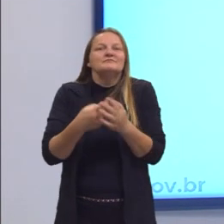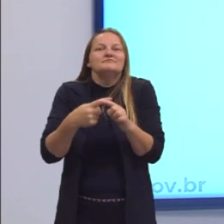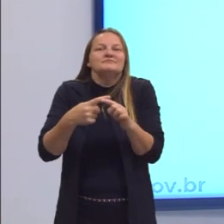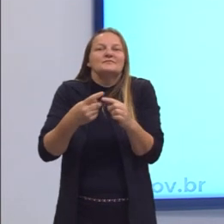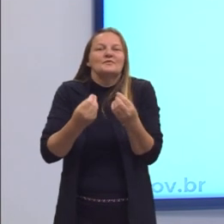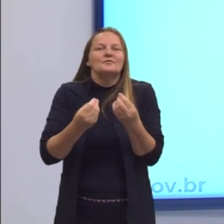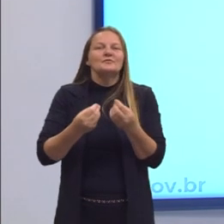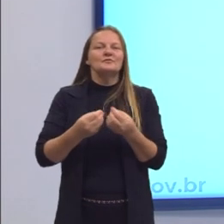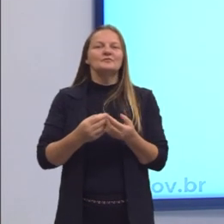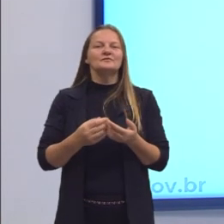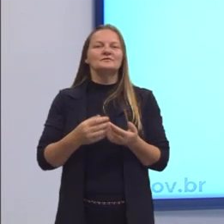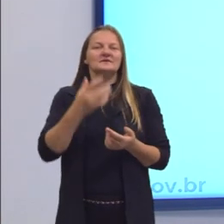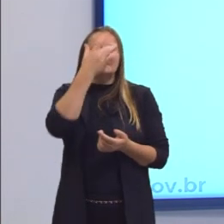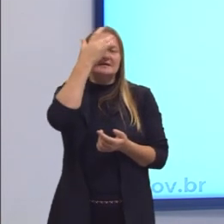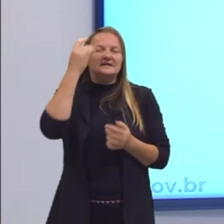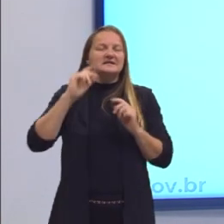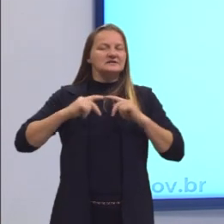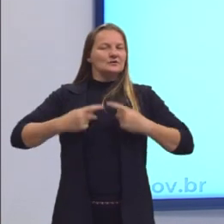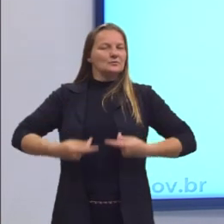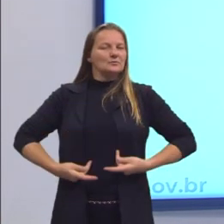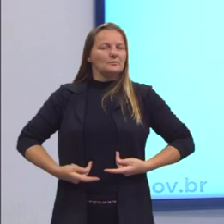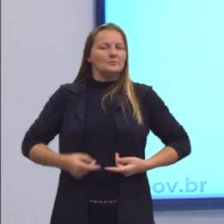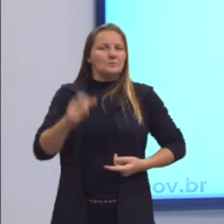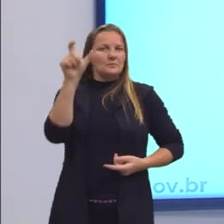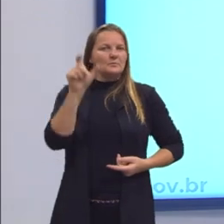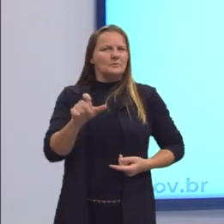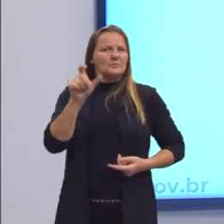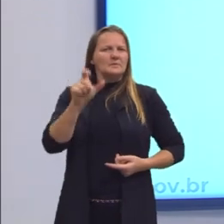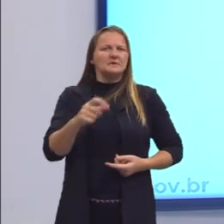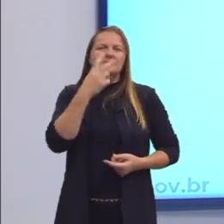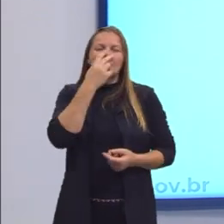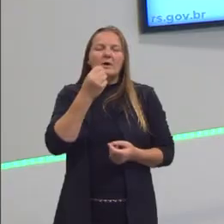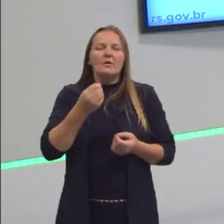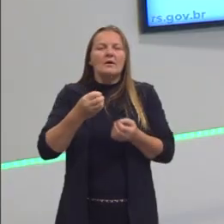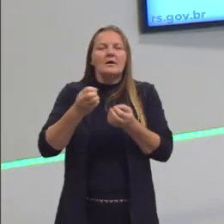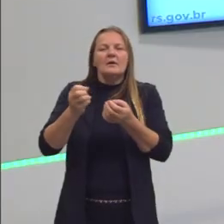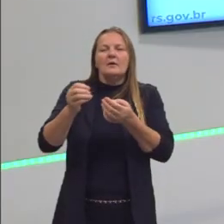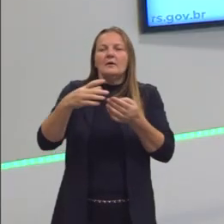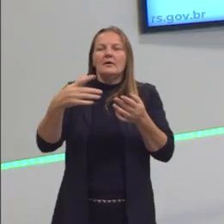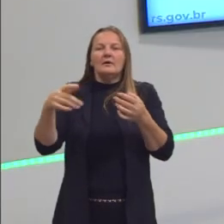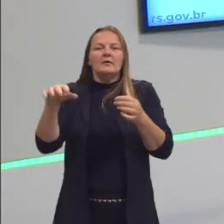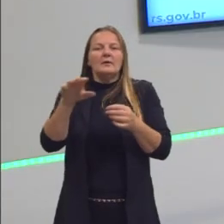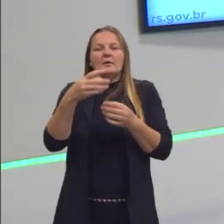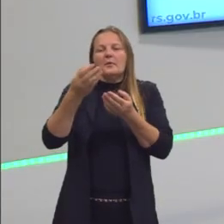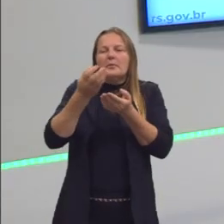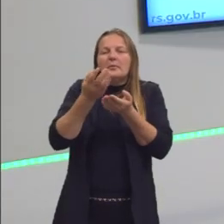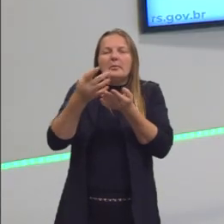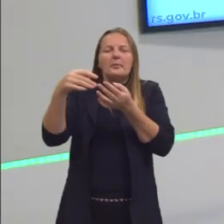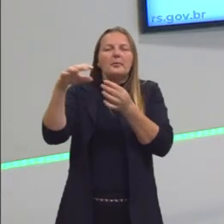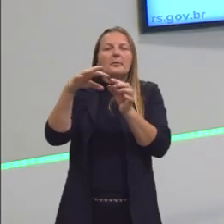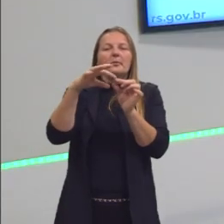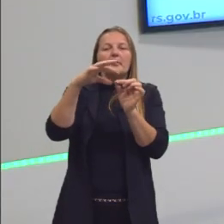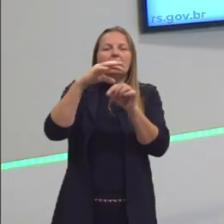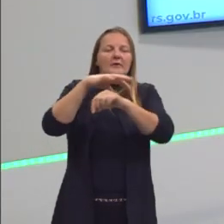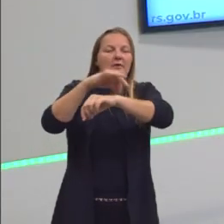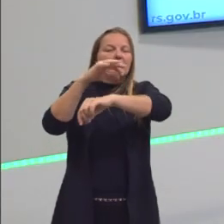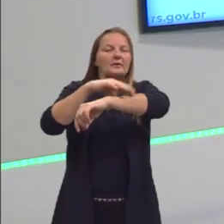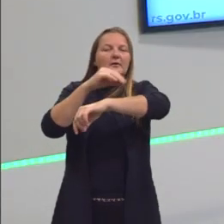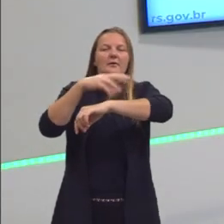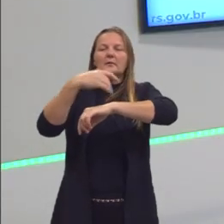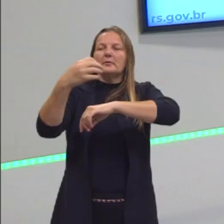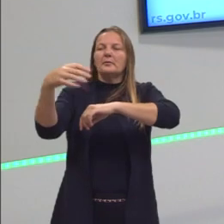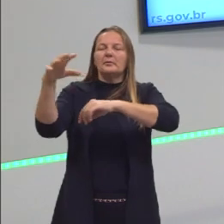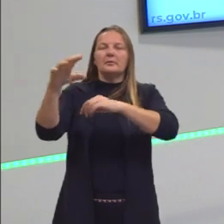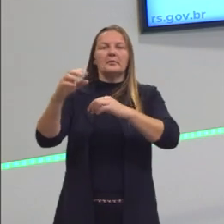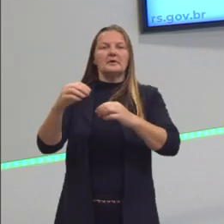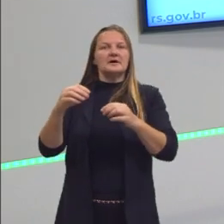Se o ser humano seguir o vício, ele é como uma pluma. Vai uma hora para um lado, outra hora para o outro. E isso não